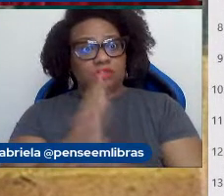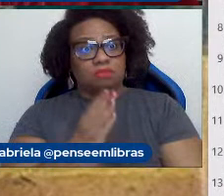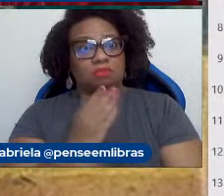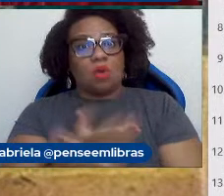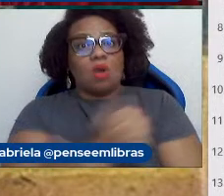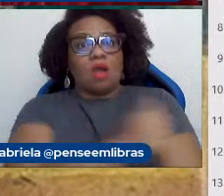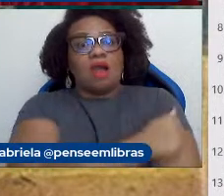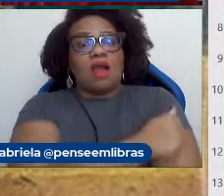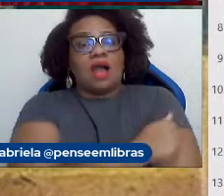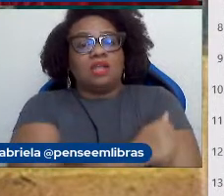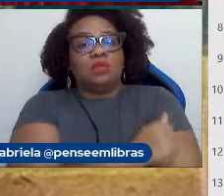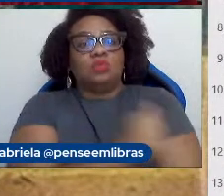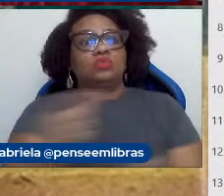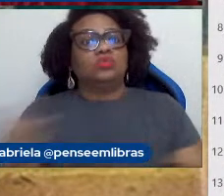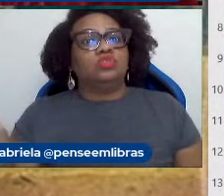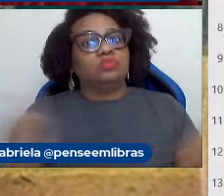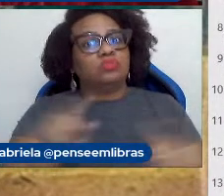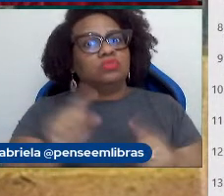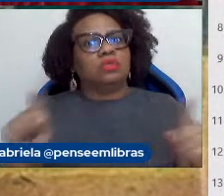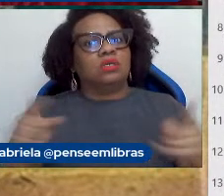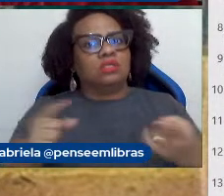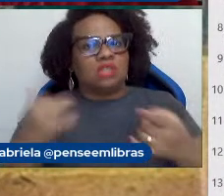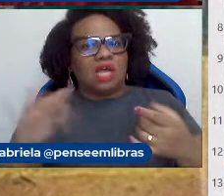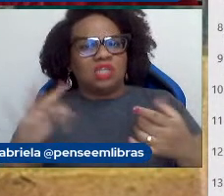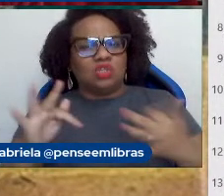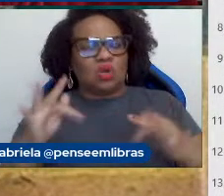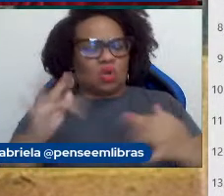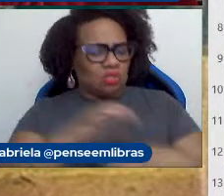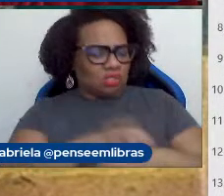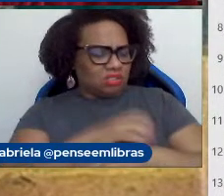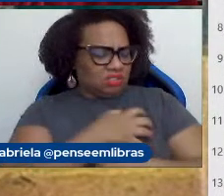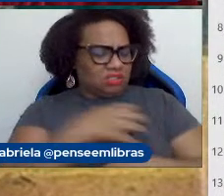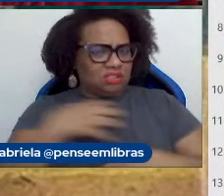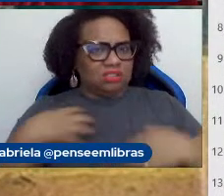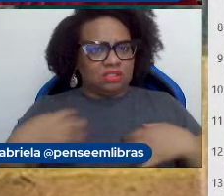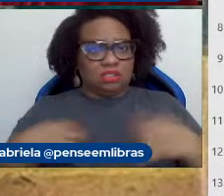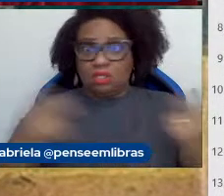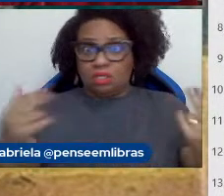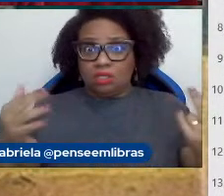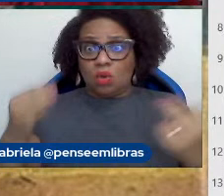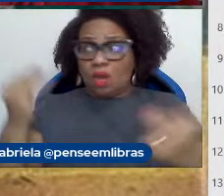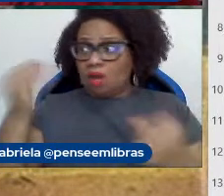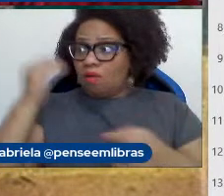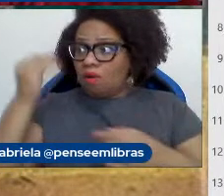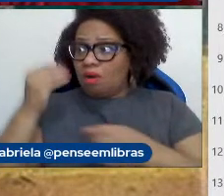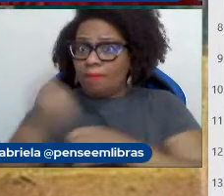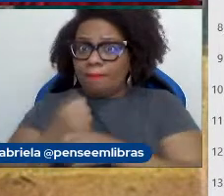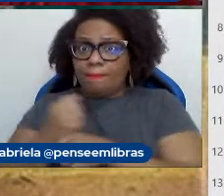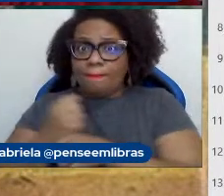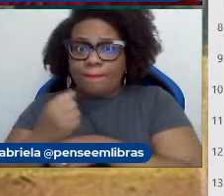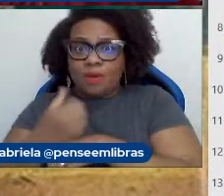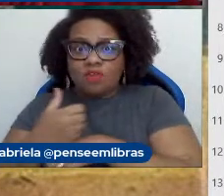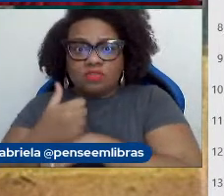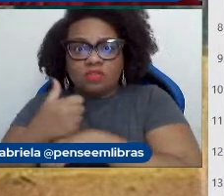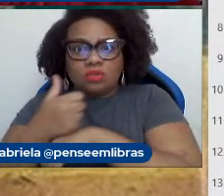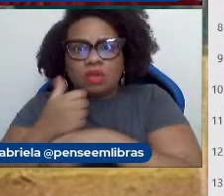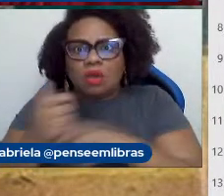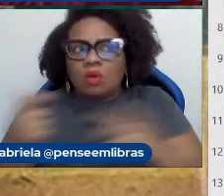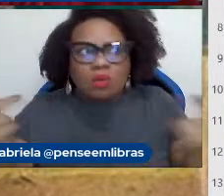já apresentam lesões e dores, tanto quanto os profissionais com a prática mais longa, isso é extremamente preocupante.